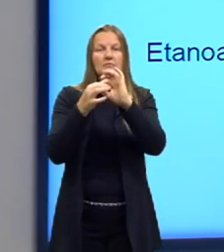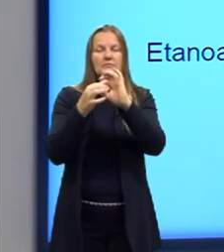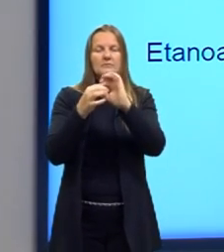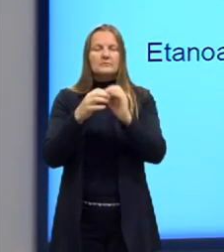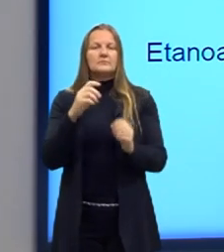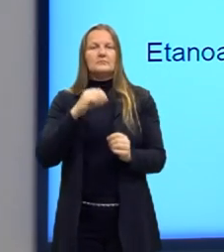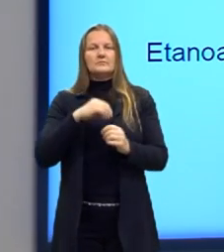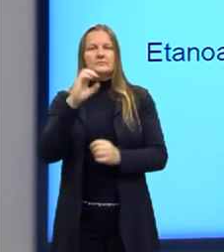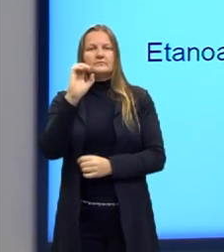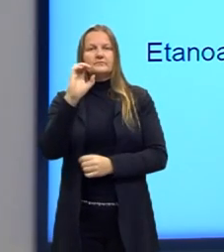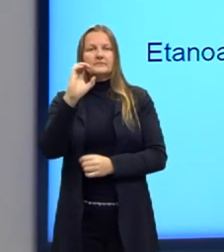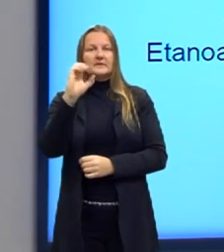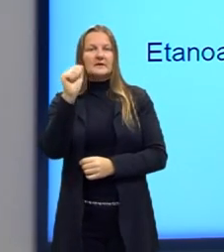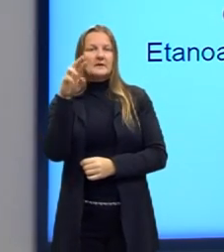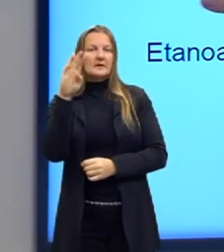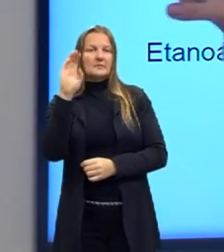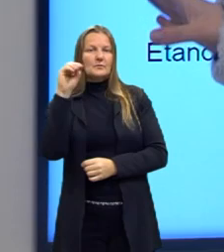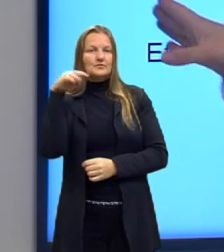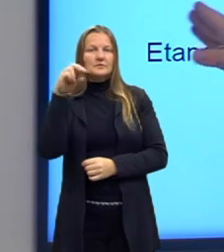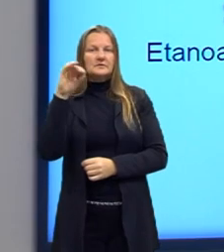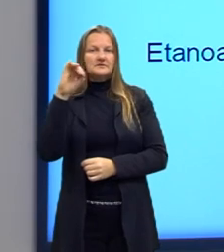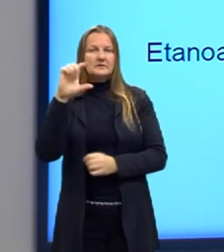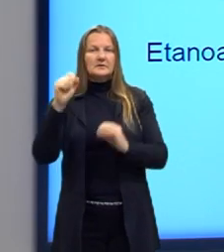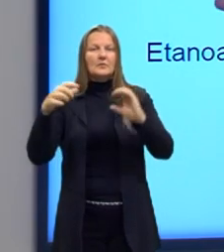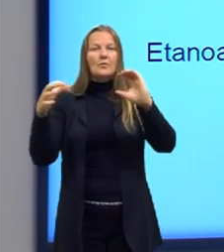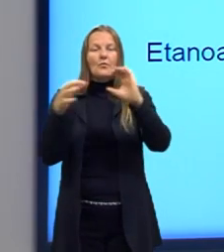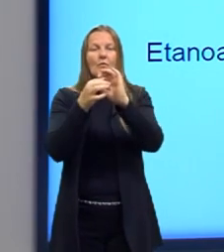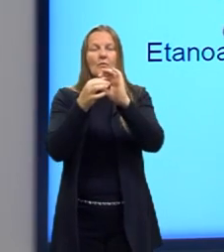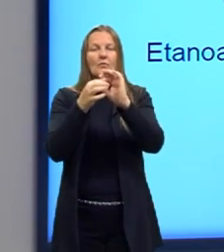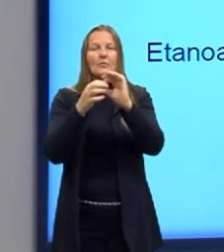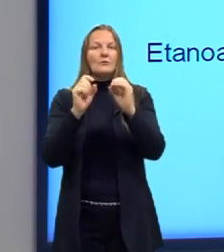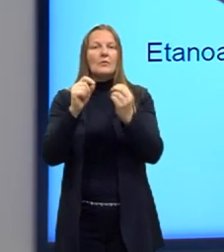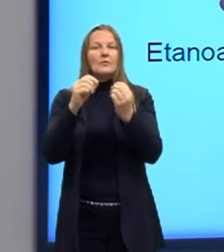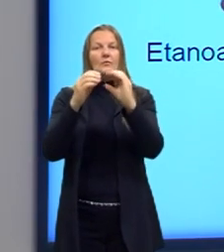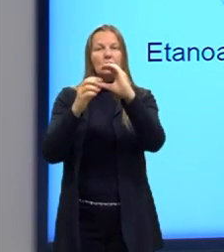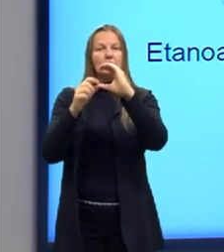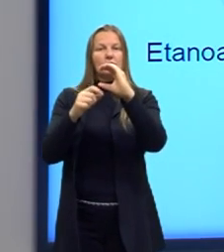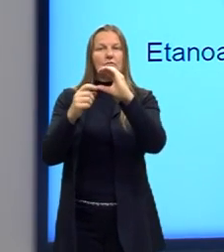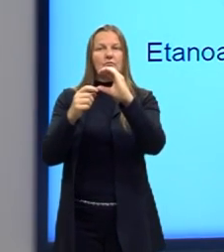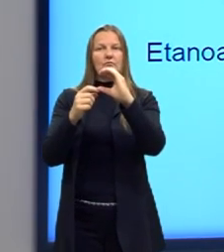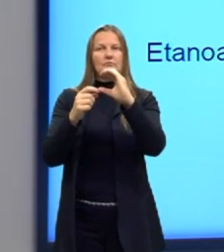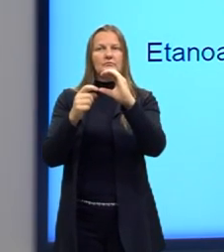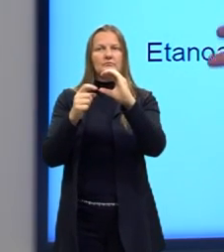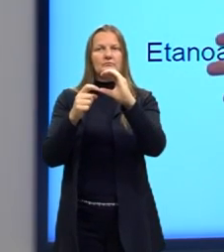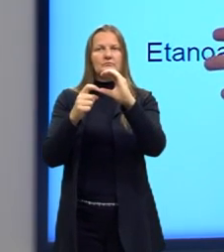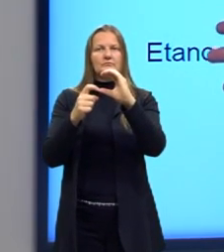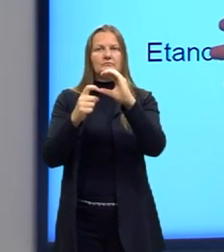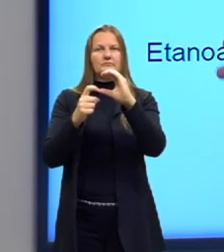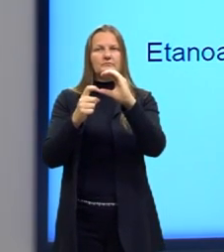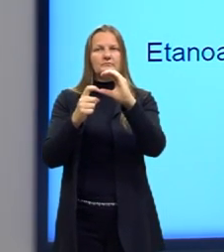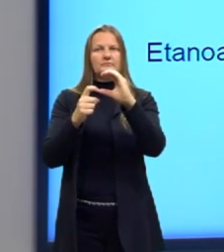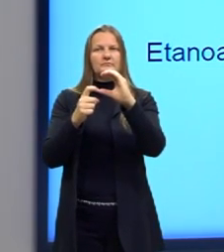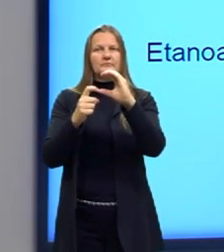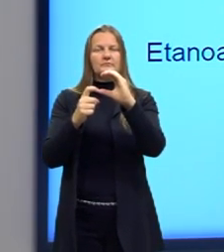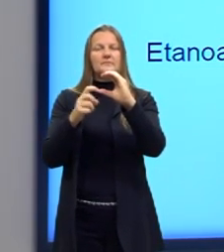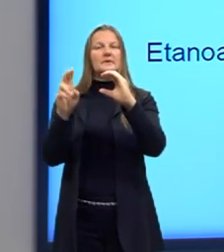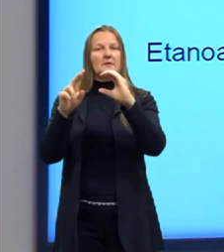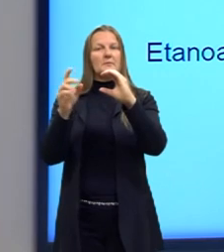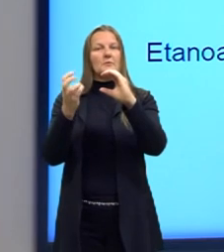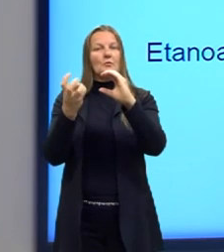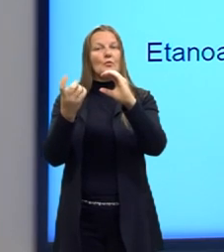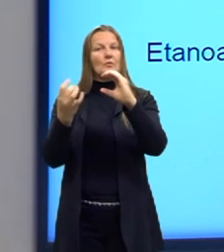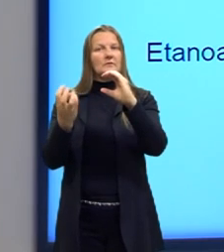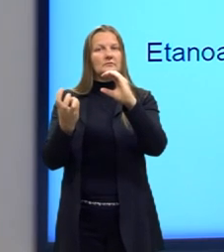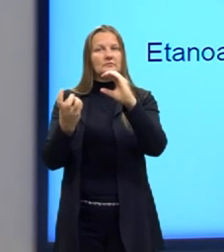por quê? Eu vou identificar essa cadeia carbônica que está do lado da carbonila, esse carbono da carbonila, ele entra na nomenclatura, na contagem,